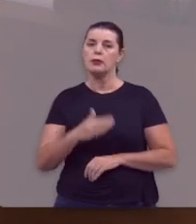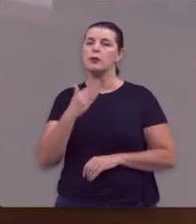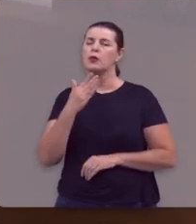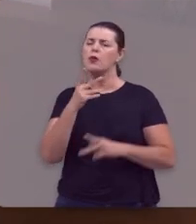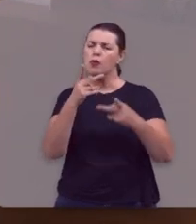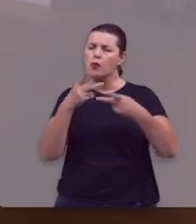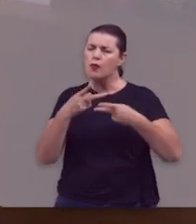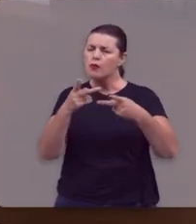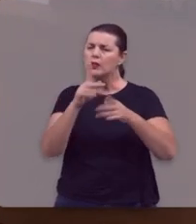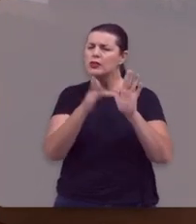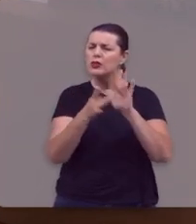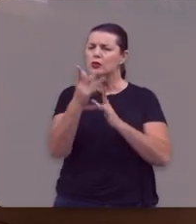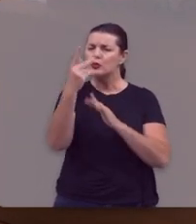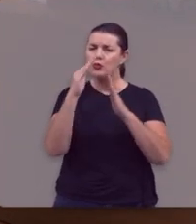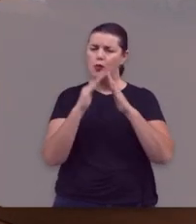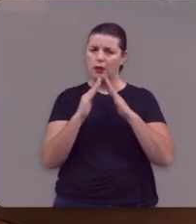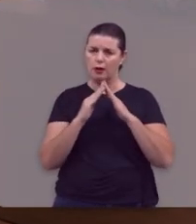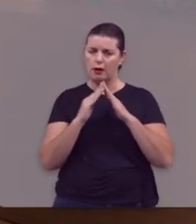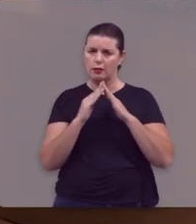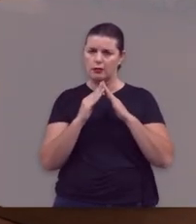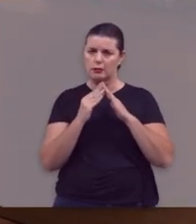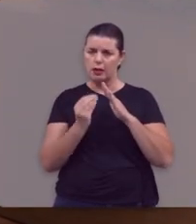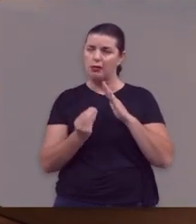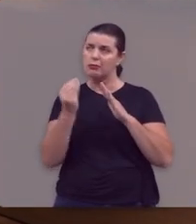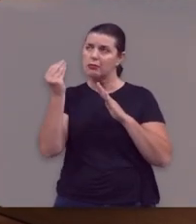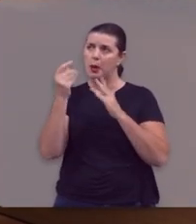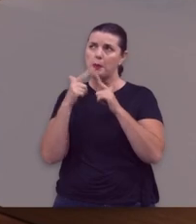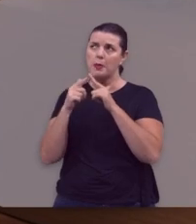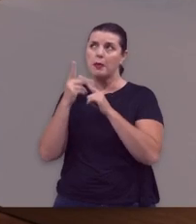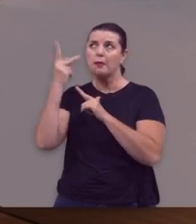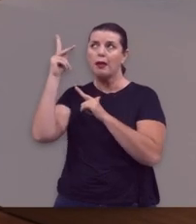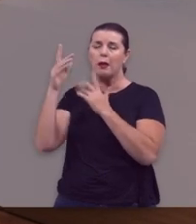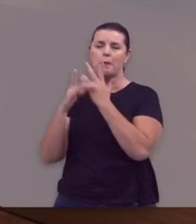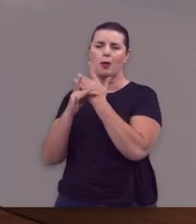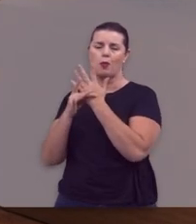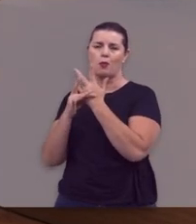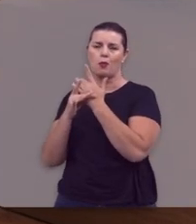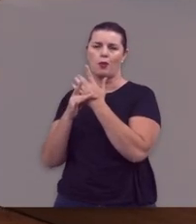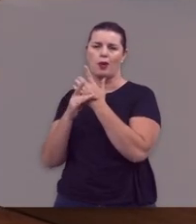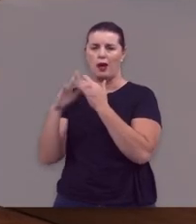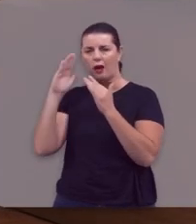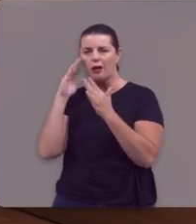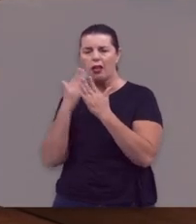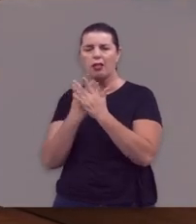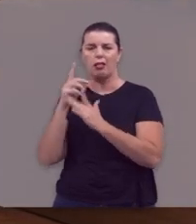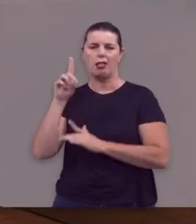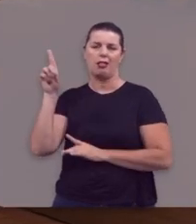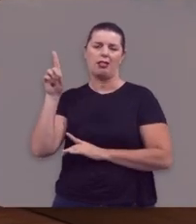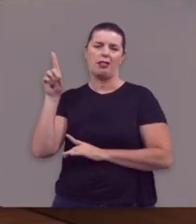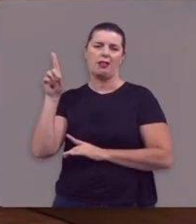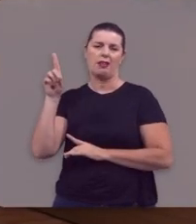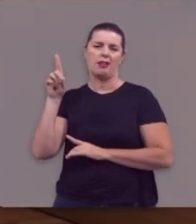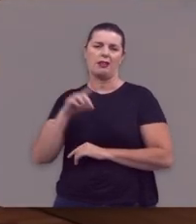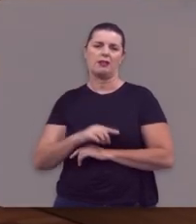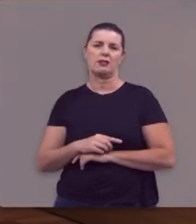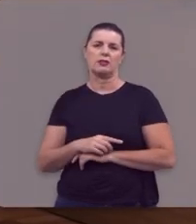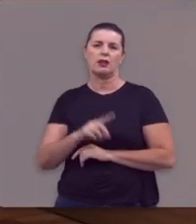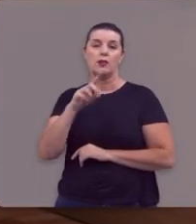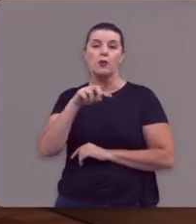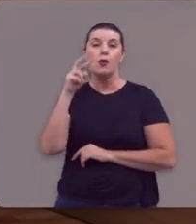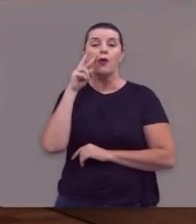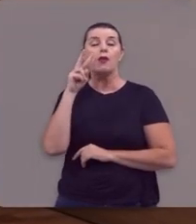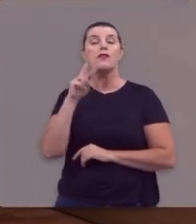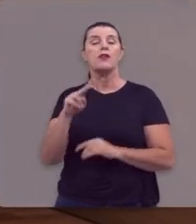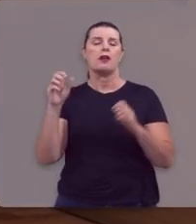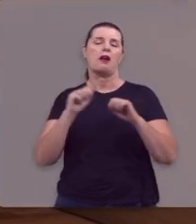momento. Convide Jesus para a sua casa, coloque a sua causa nas mãos de Jesus, creia